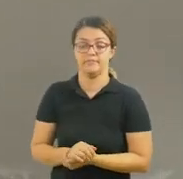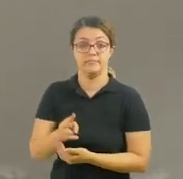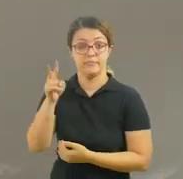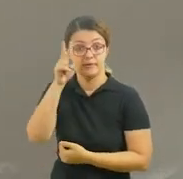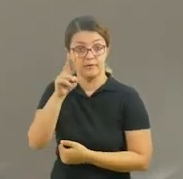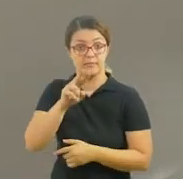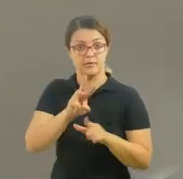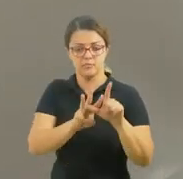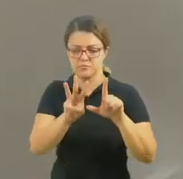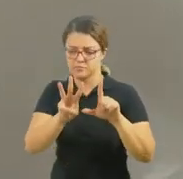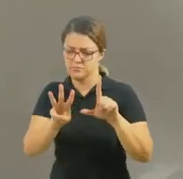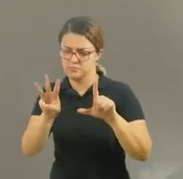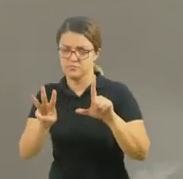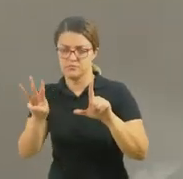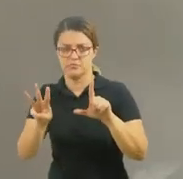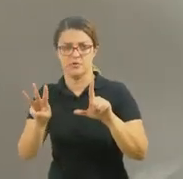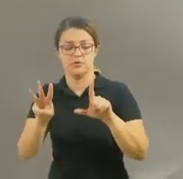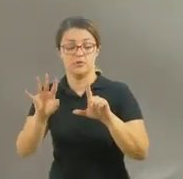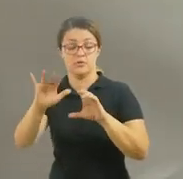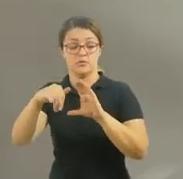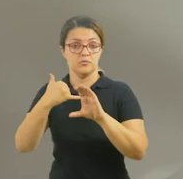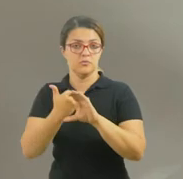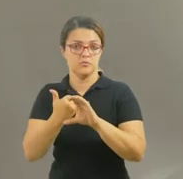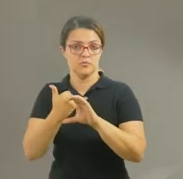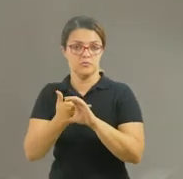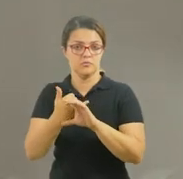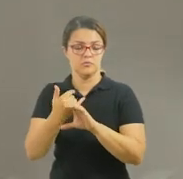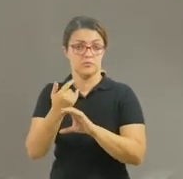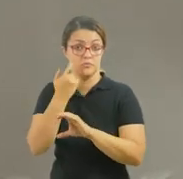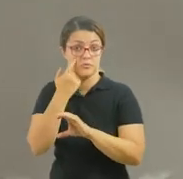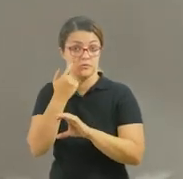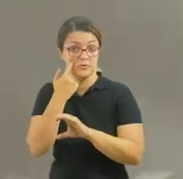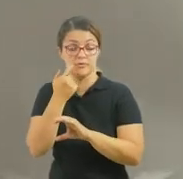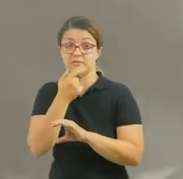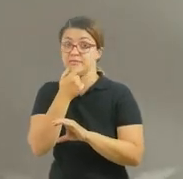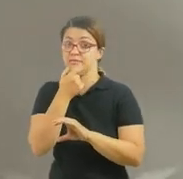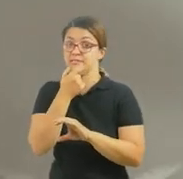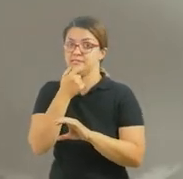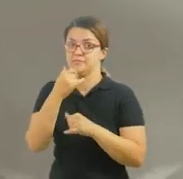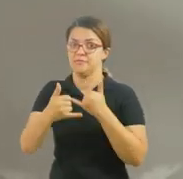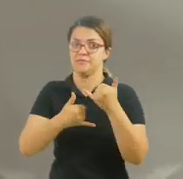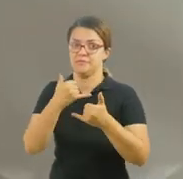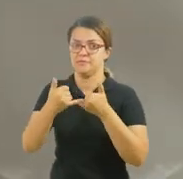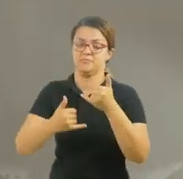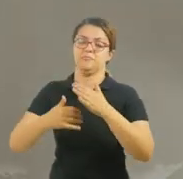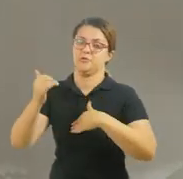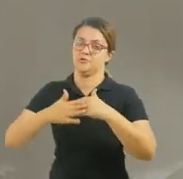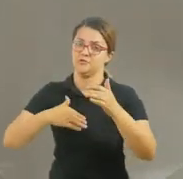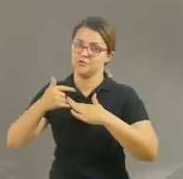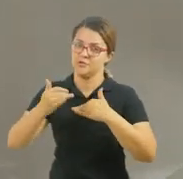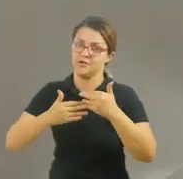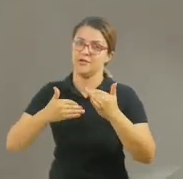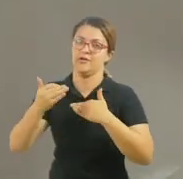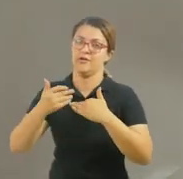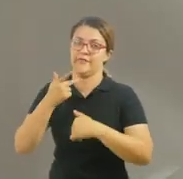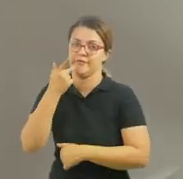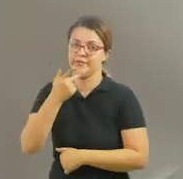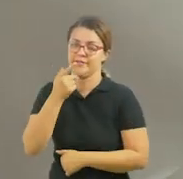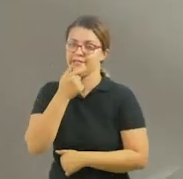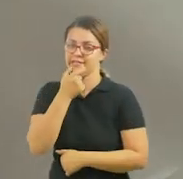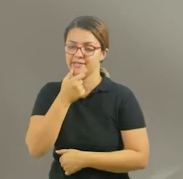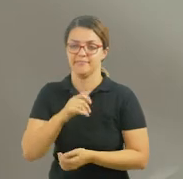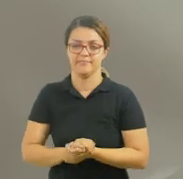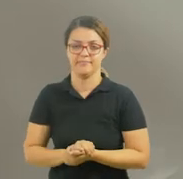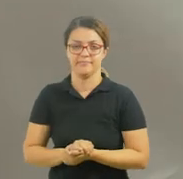pronunciar as palavras em inglês. Ah, e tem mais uma coisinha, acesse o link lá do YouTube para vocês ouvirem as